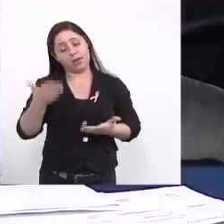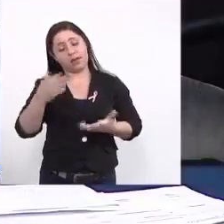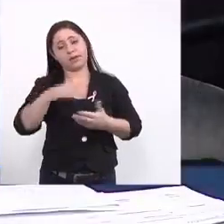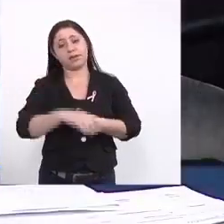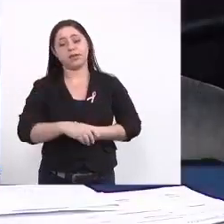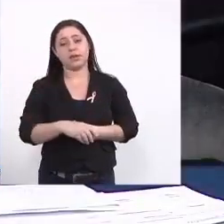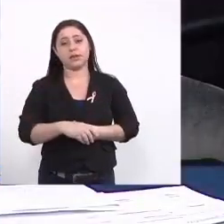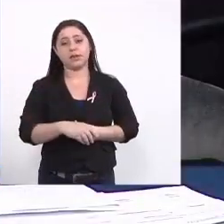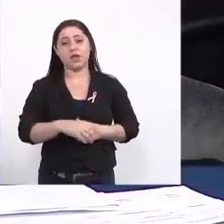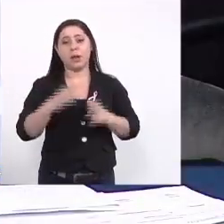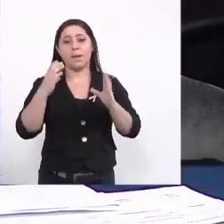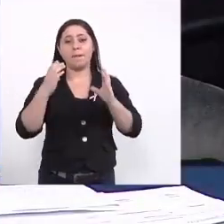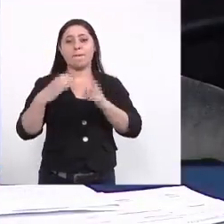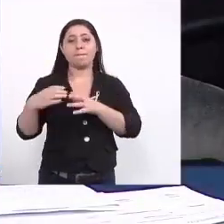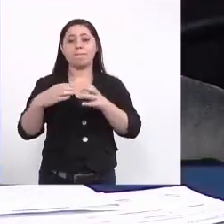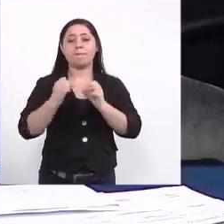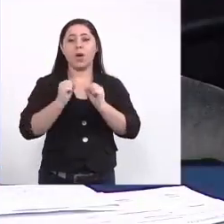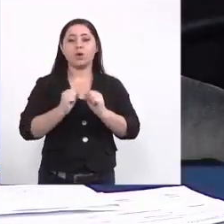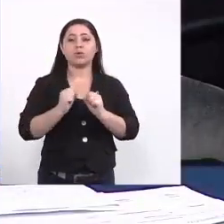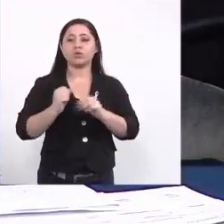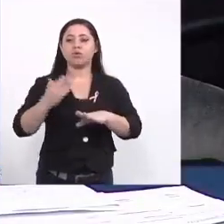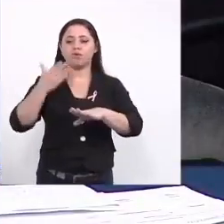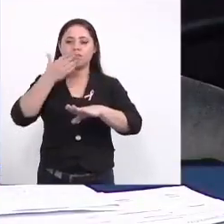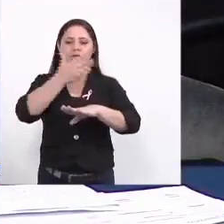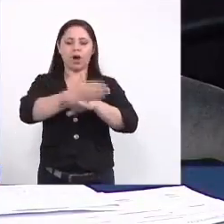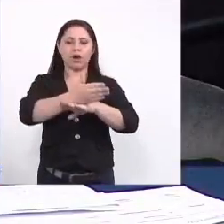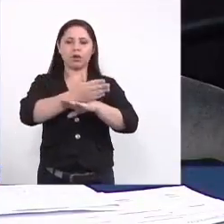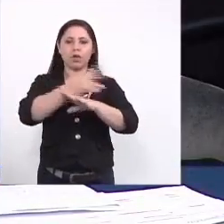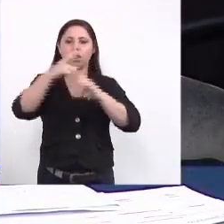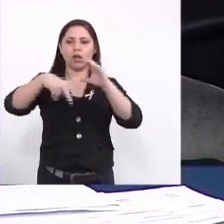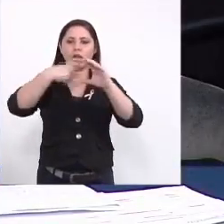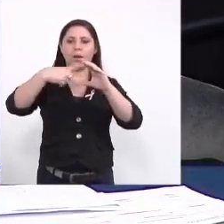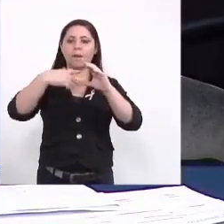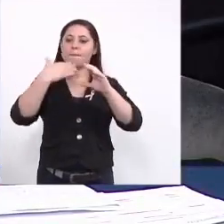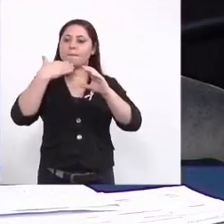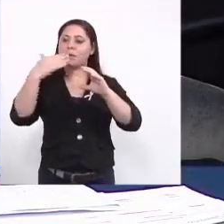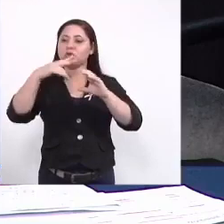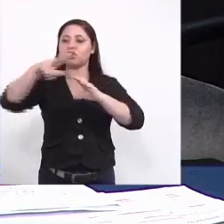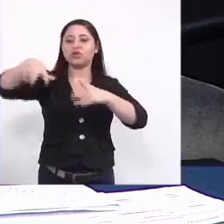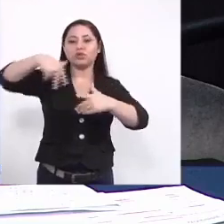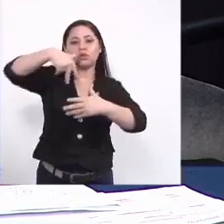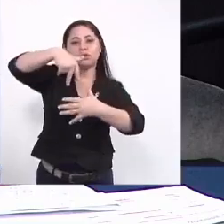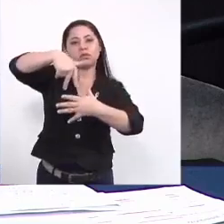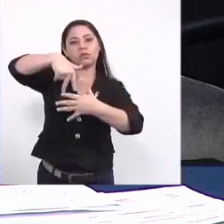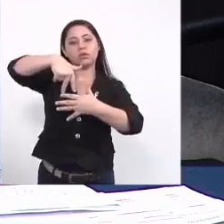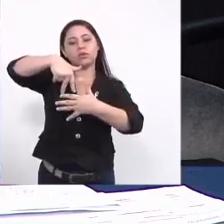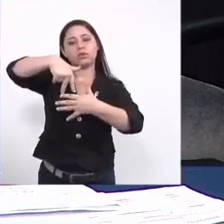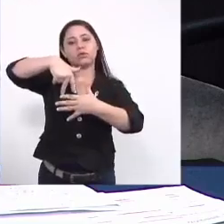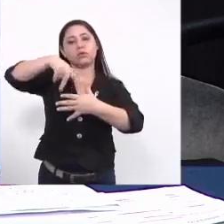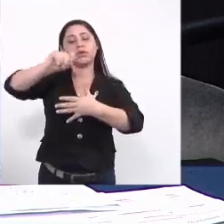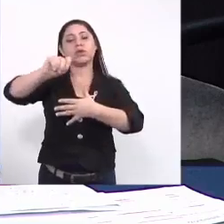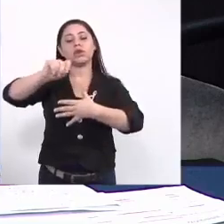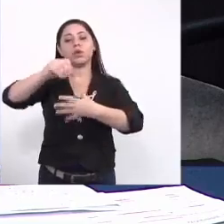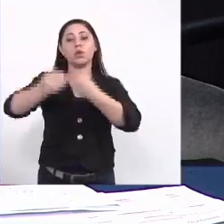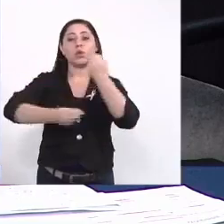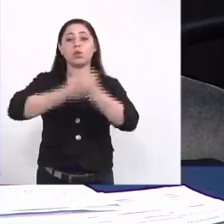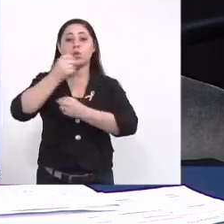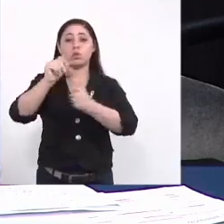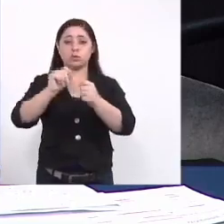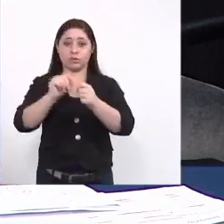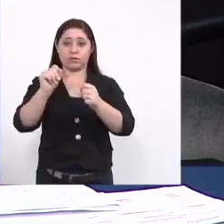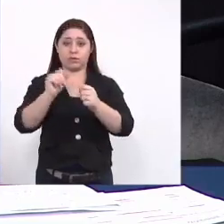onde eles podem ir nas câmaras pedir a tribuna para como nós